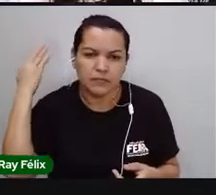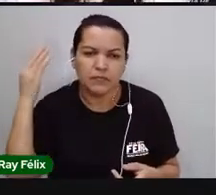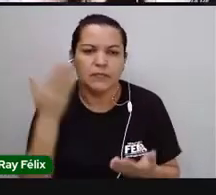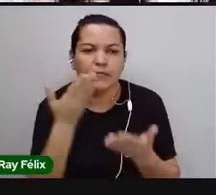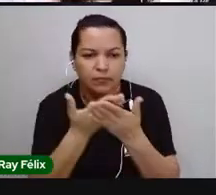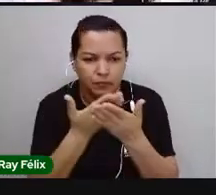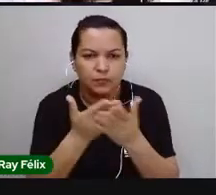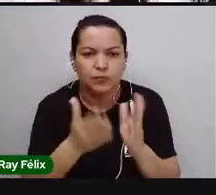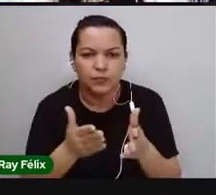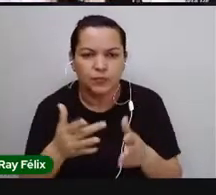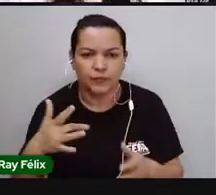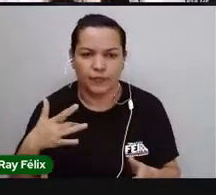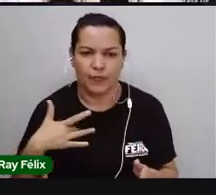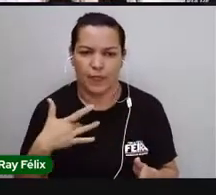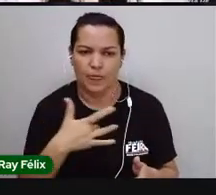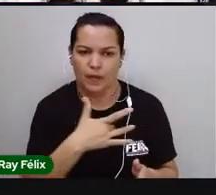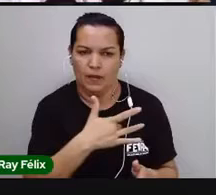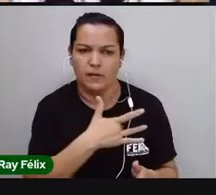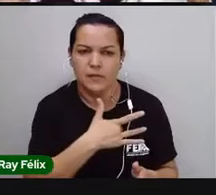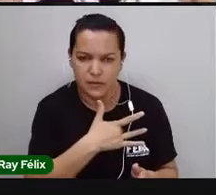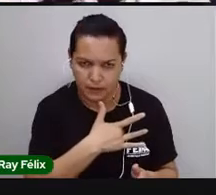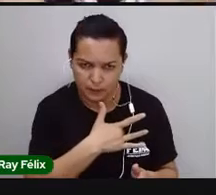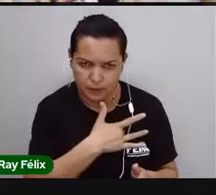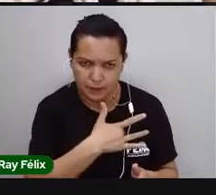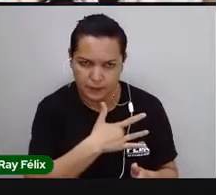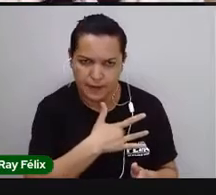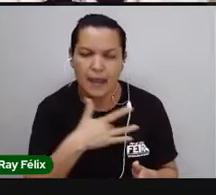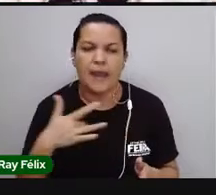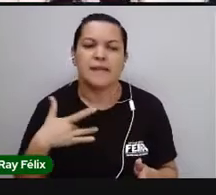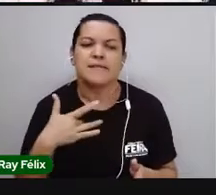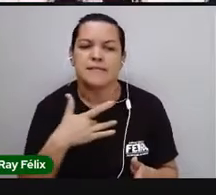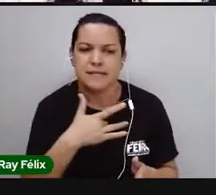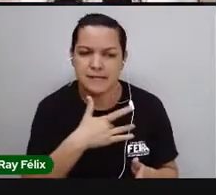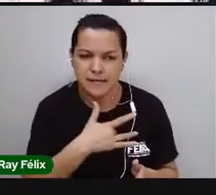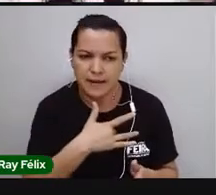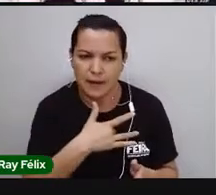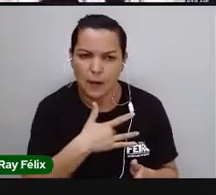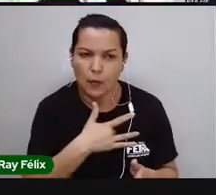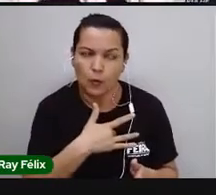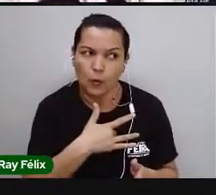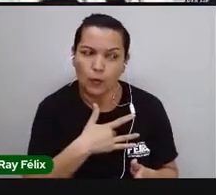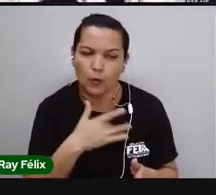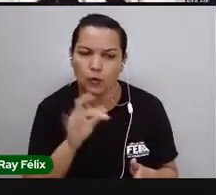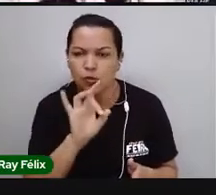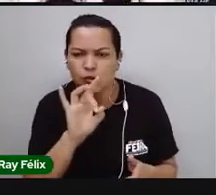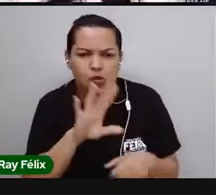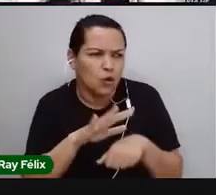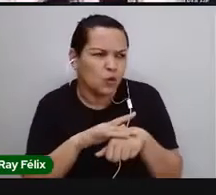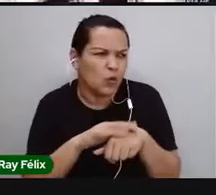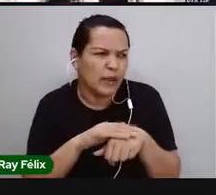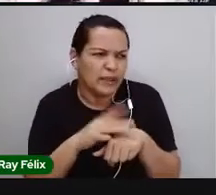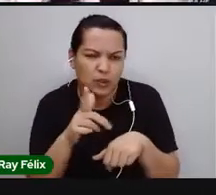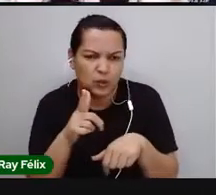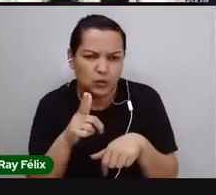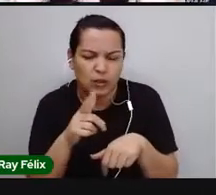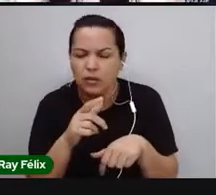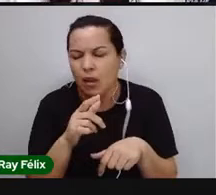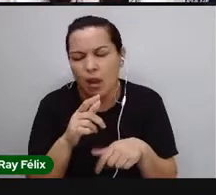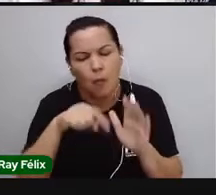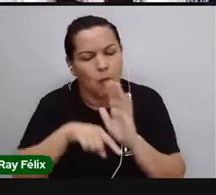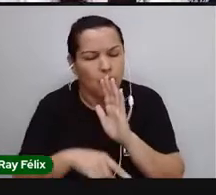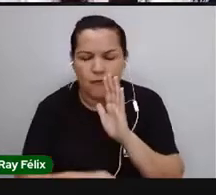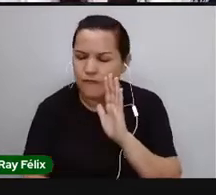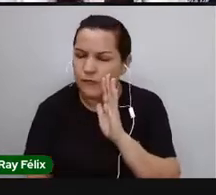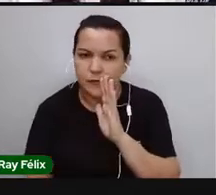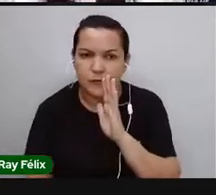falou sobre saúde e a gente viu que saúde, ela vai muito além da ausência de doença. É isso? Além